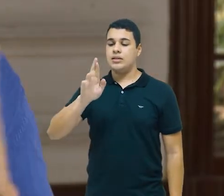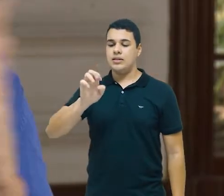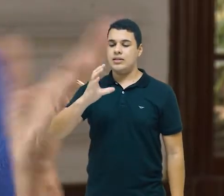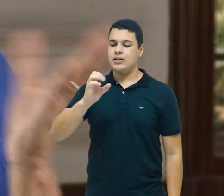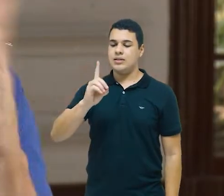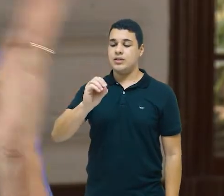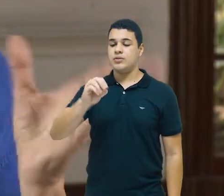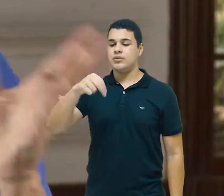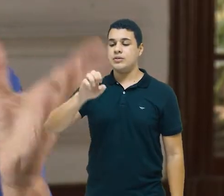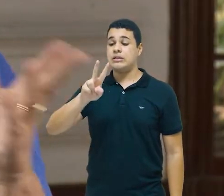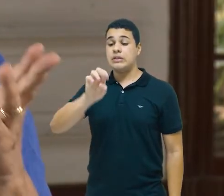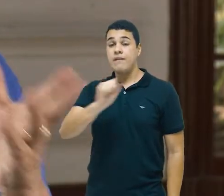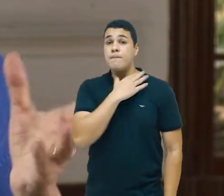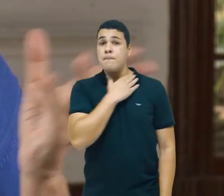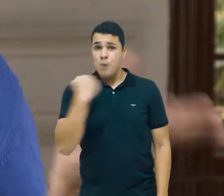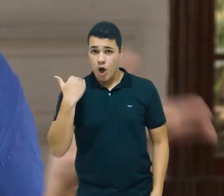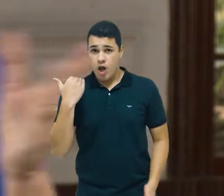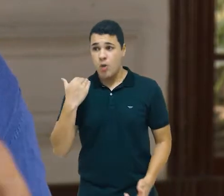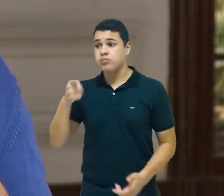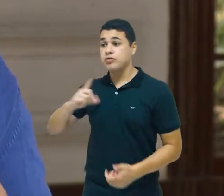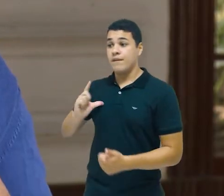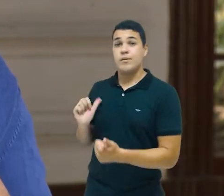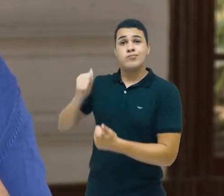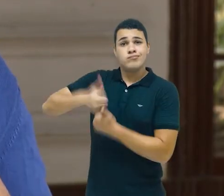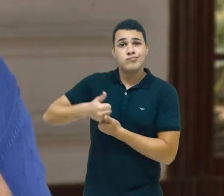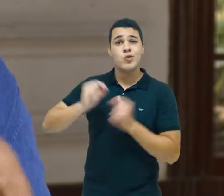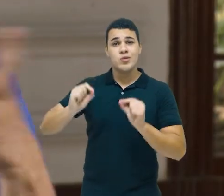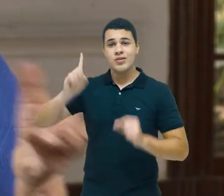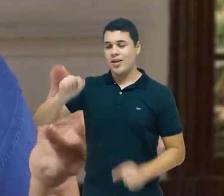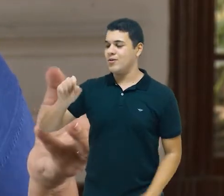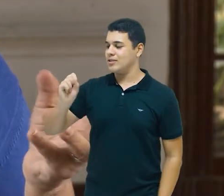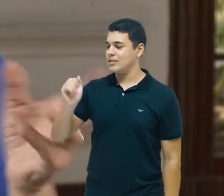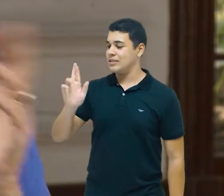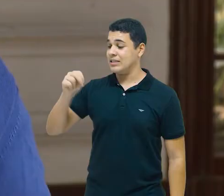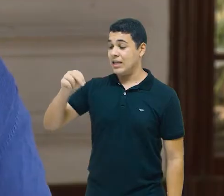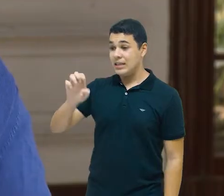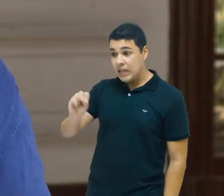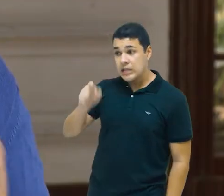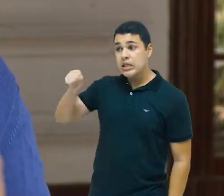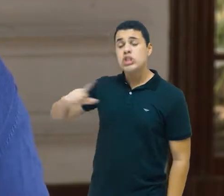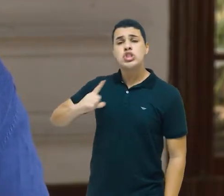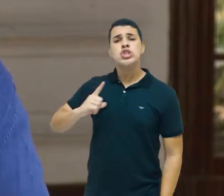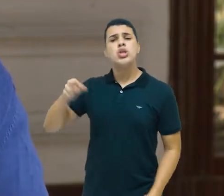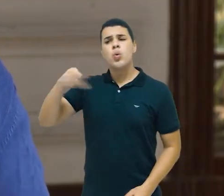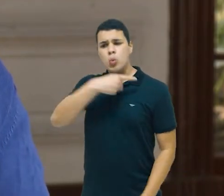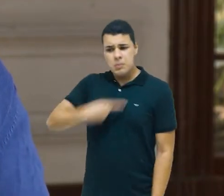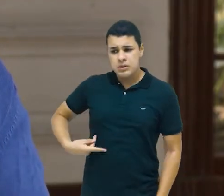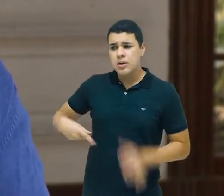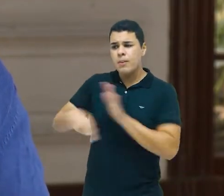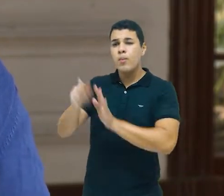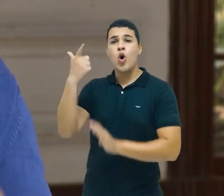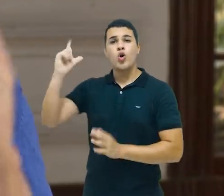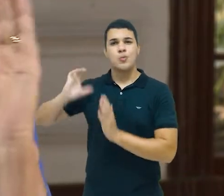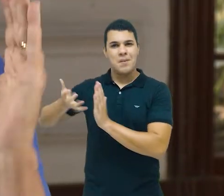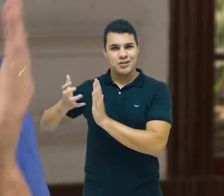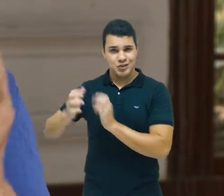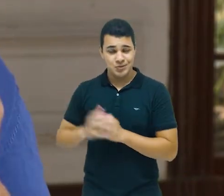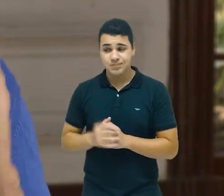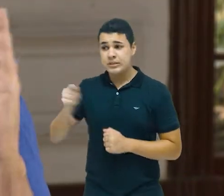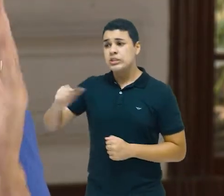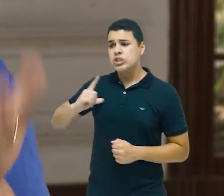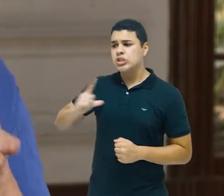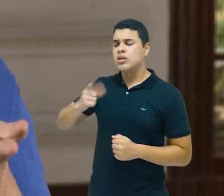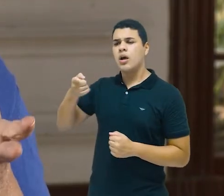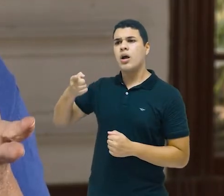nós, pelo menos essa memória mais recente, que quem assumiu foi o Sarney. O Sarney era um presidente de um outro partido, de uma